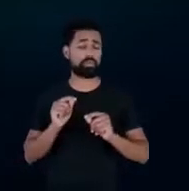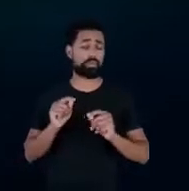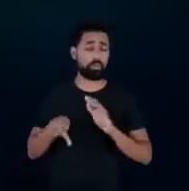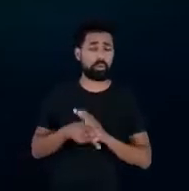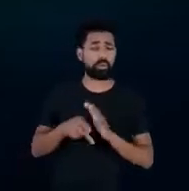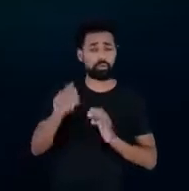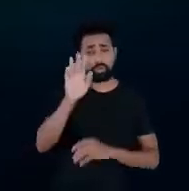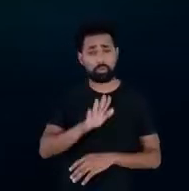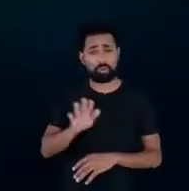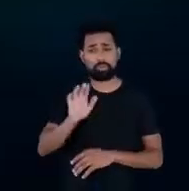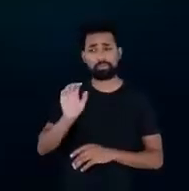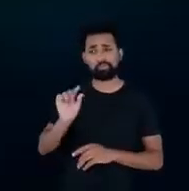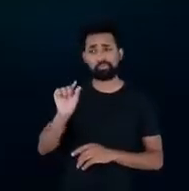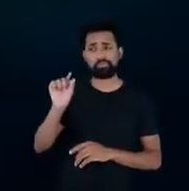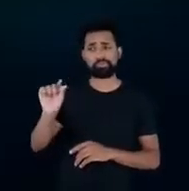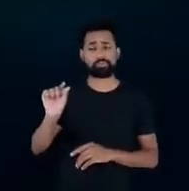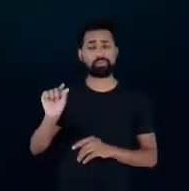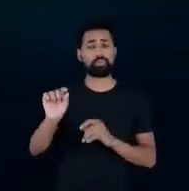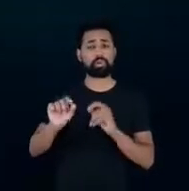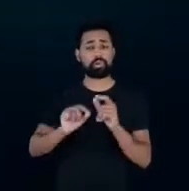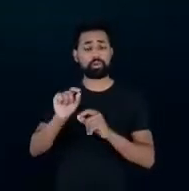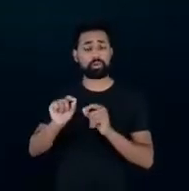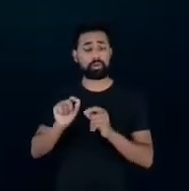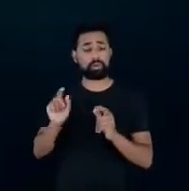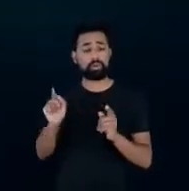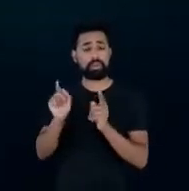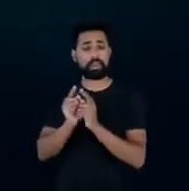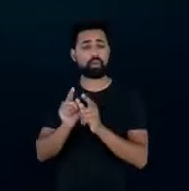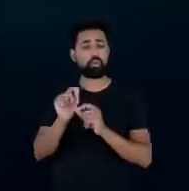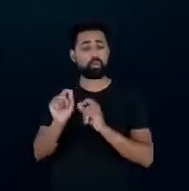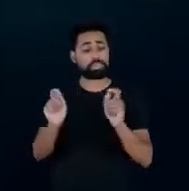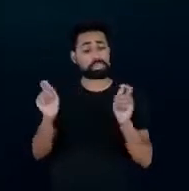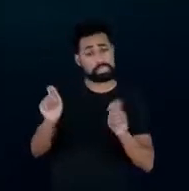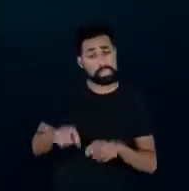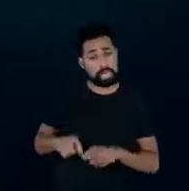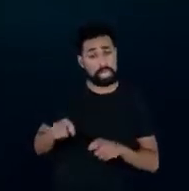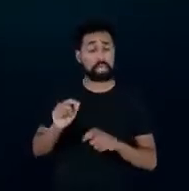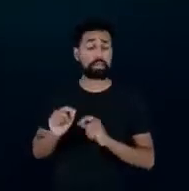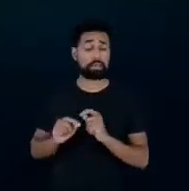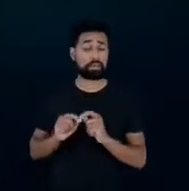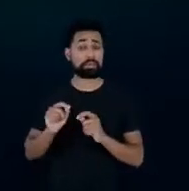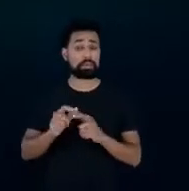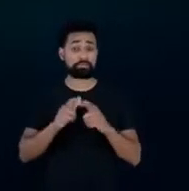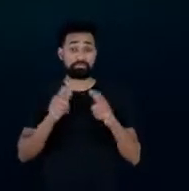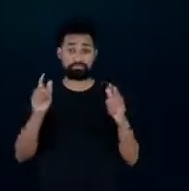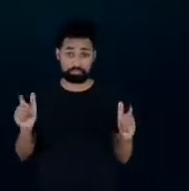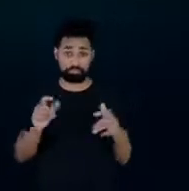Itaipu então a gente está falando de uma coisa que realmente é um potencial muito grande